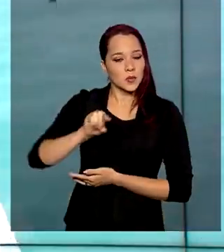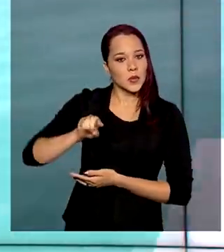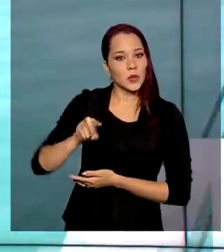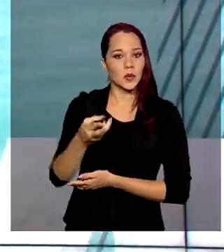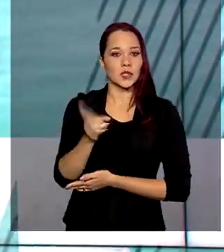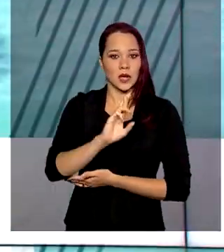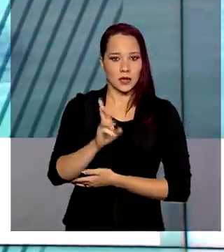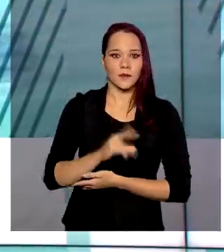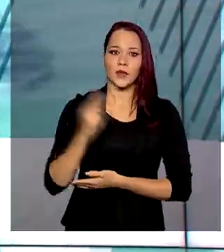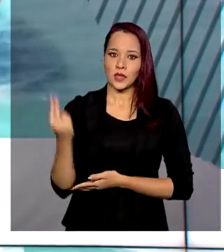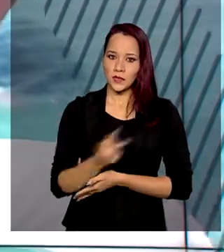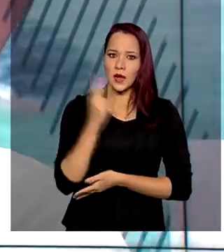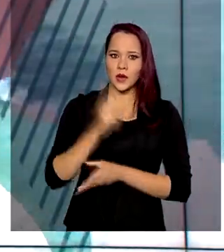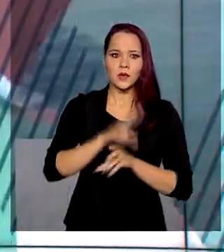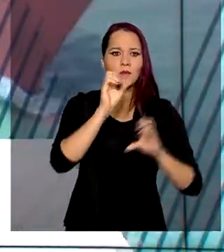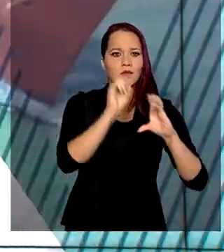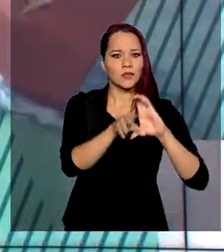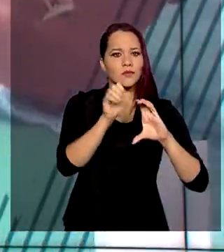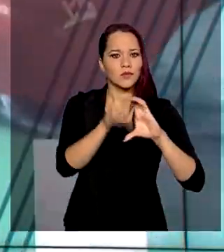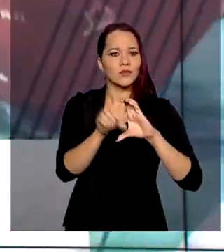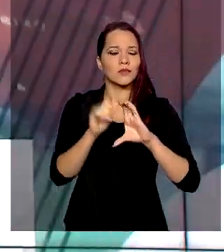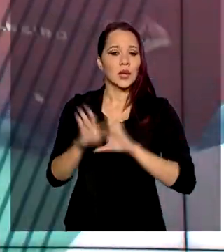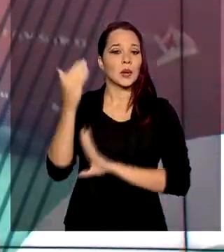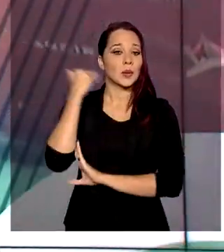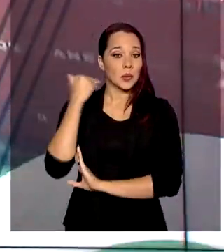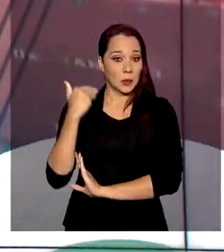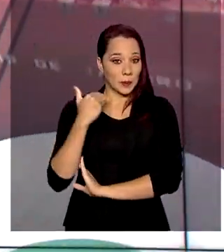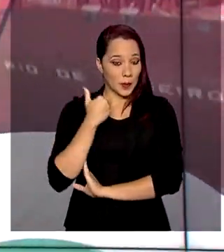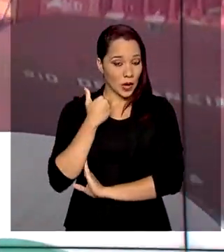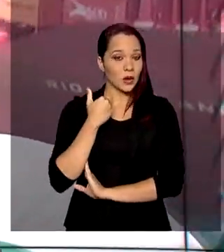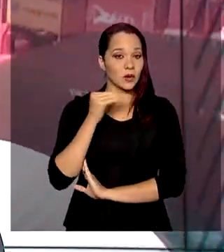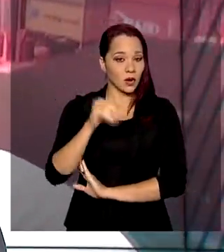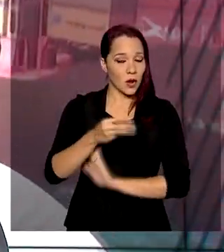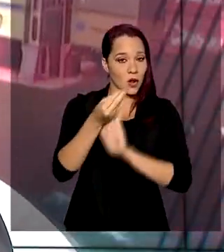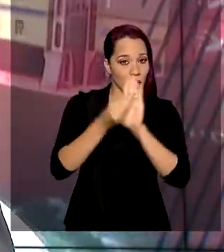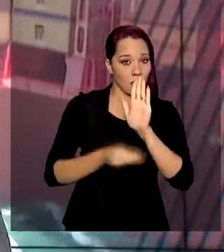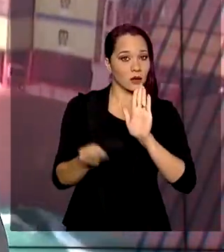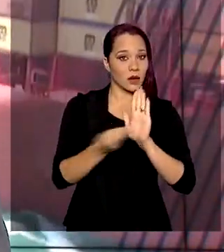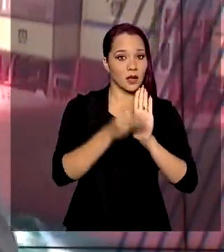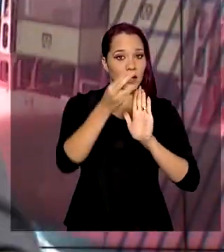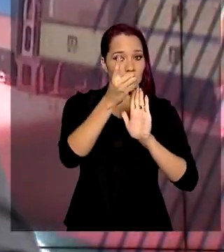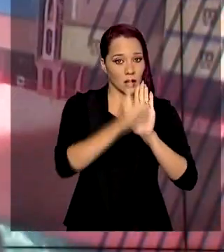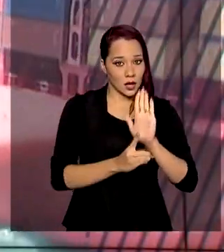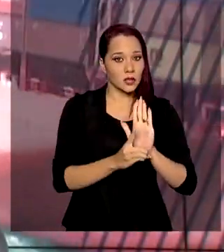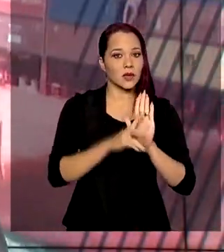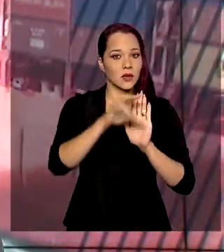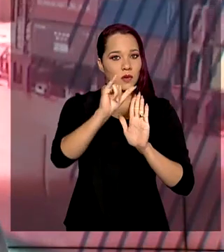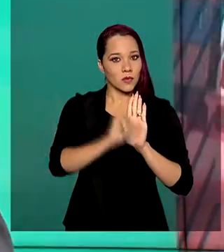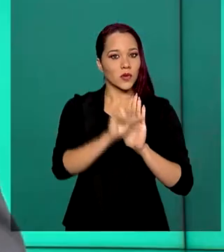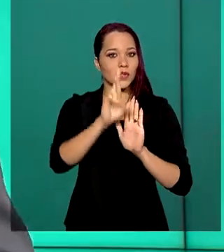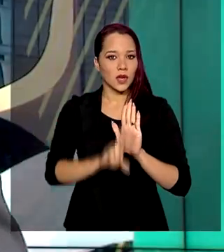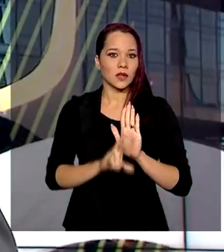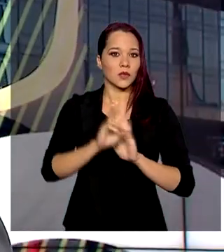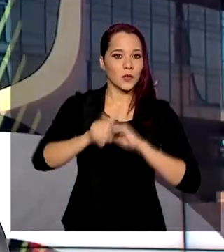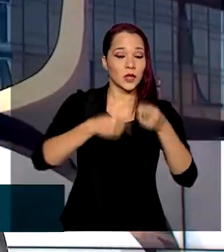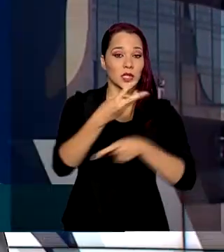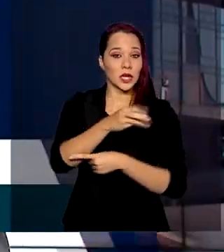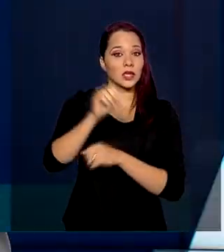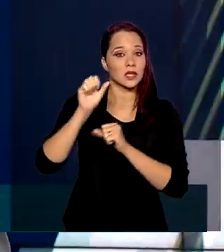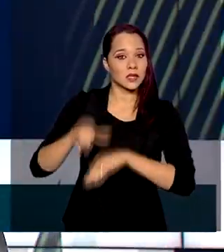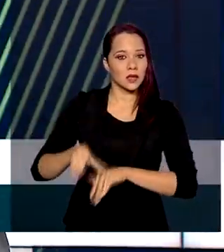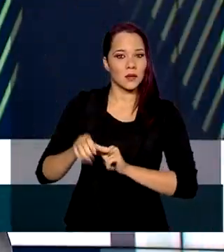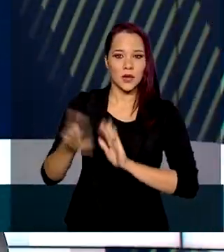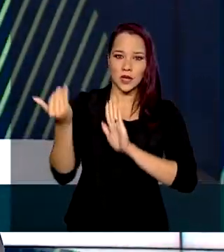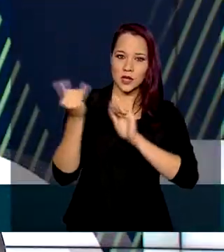Os valores serão creditados nas contas bancárias indicadas na declaração no próximo dia 30 de setembro. As informações